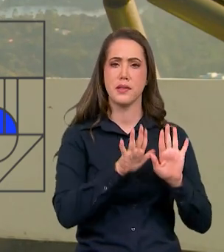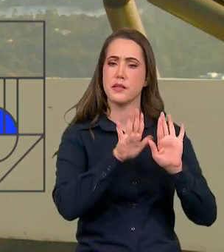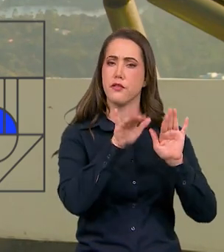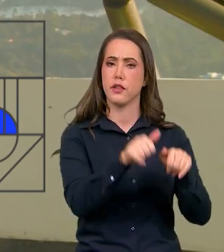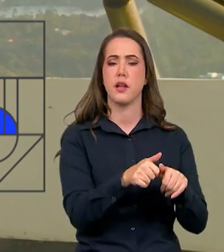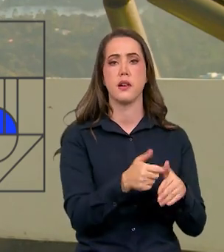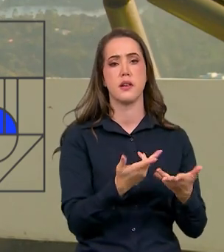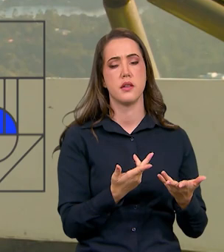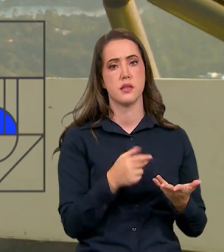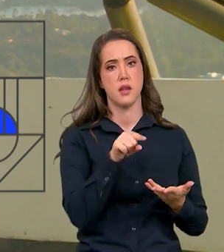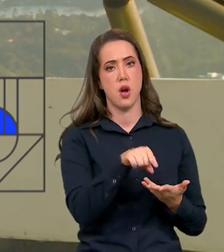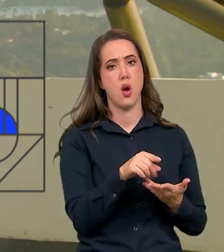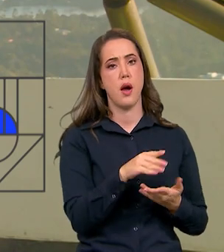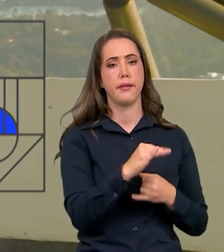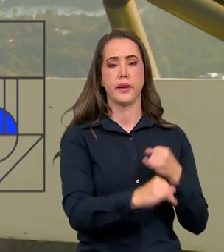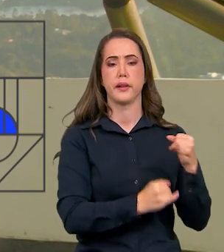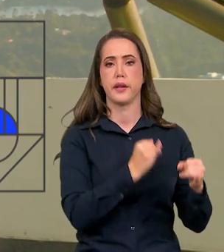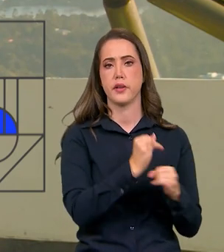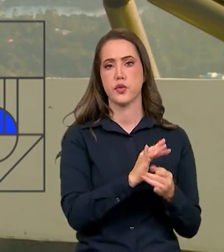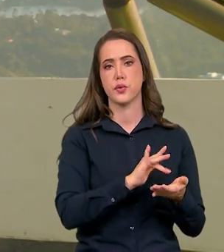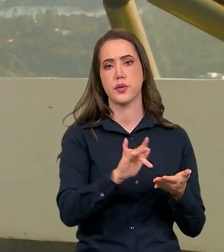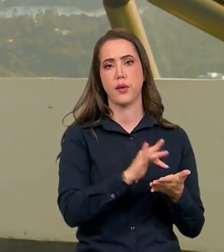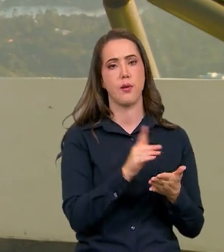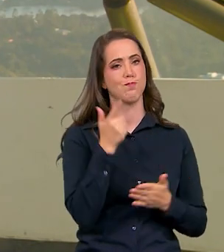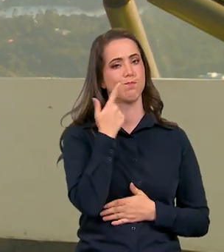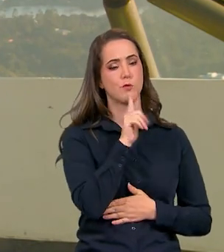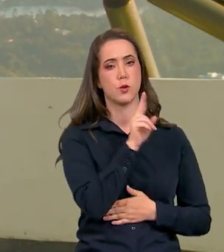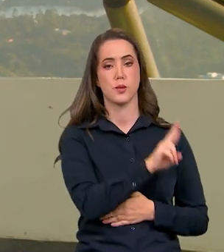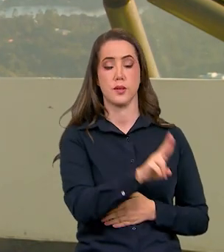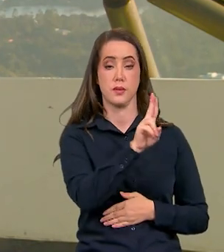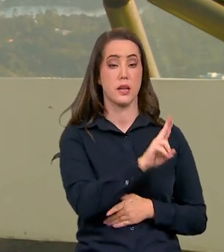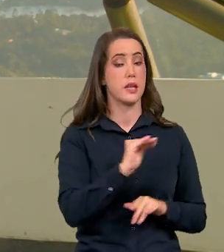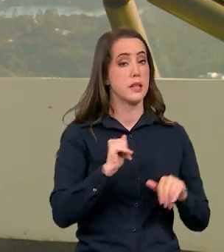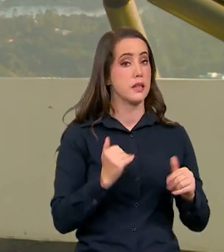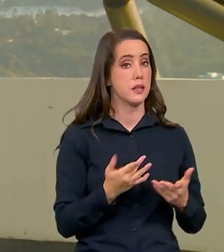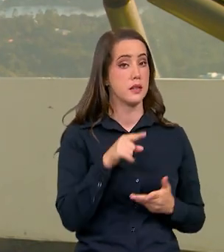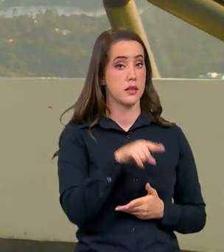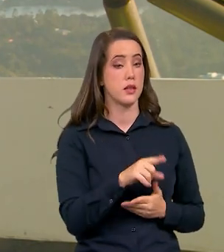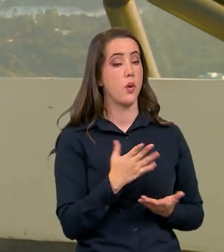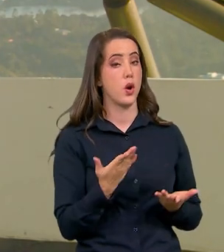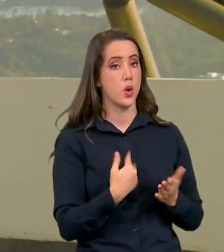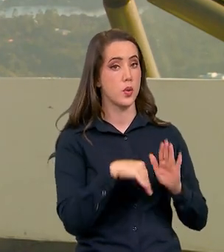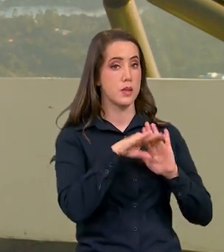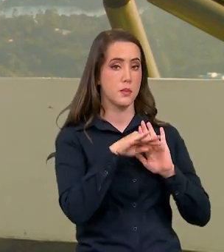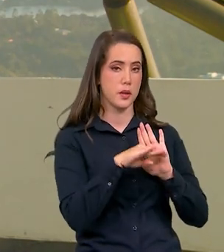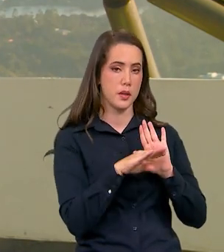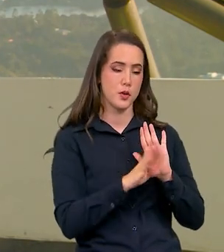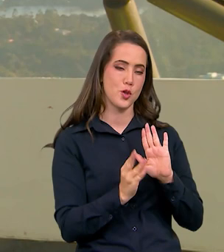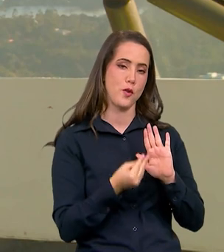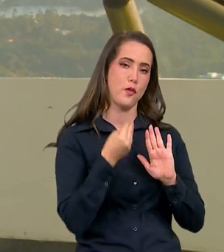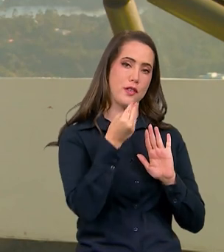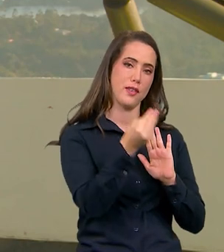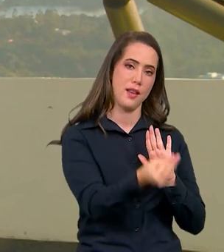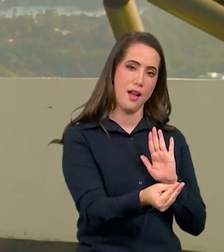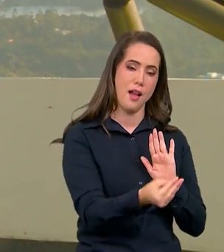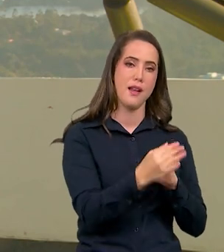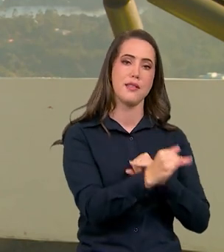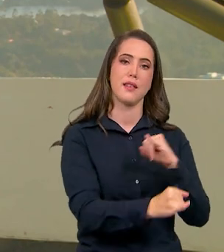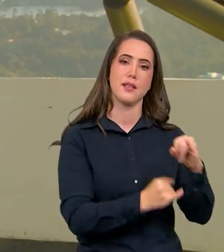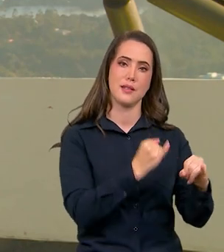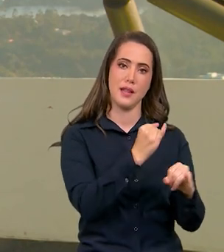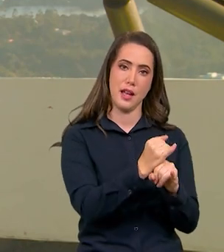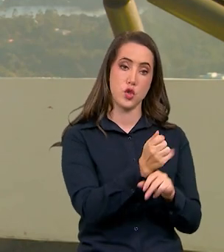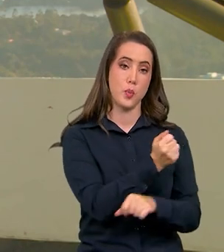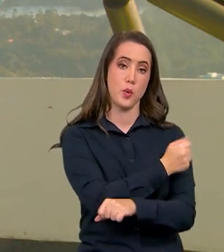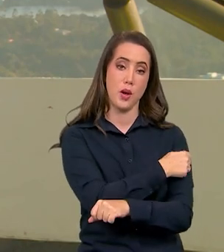acaba o pacote de dados e fica com acesso limitado e com esse programa a gente vai estar levando essa conectividade